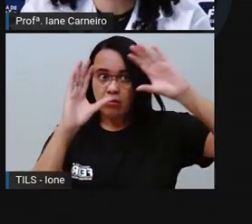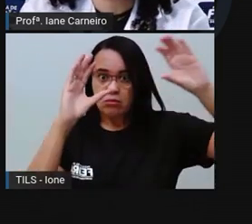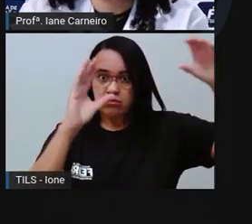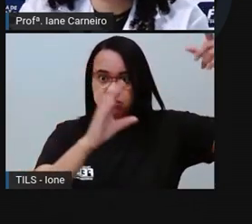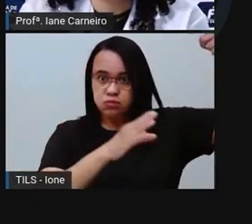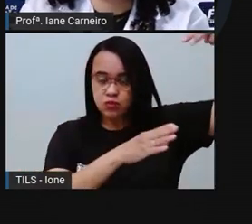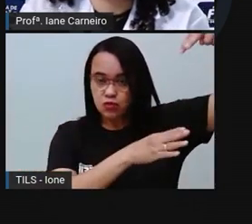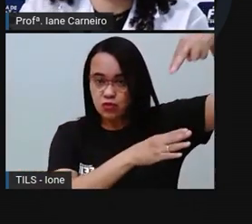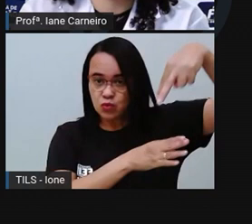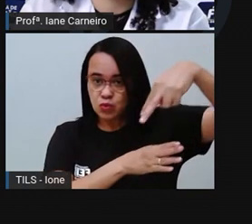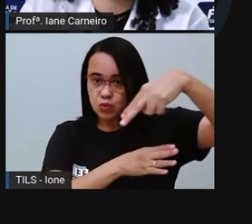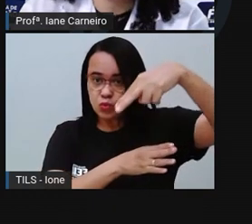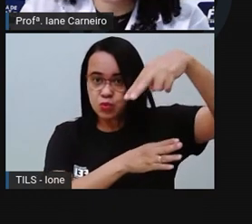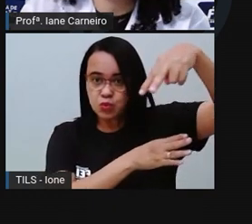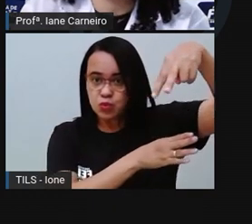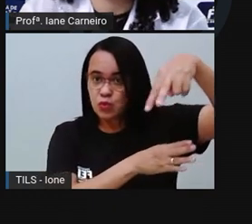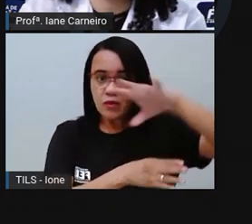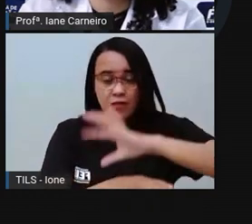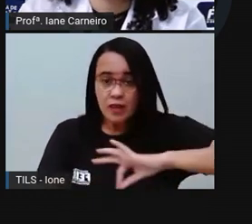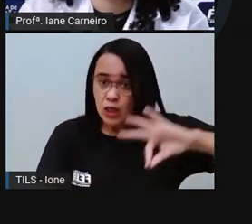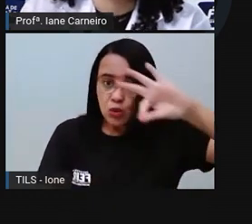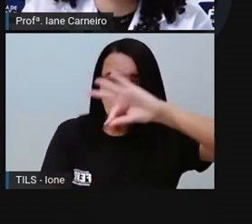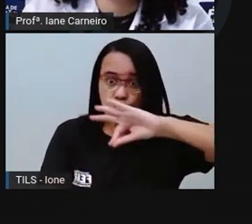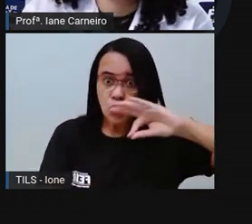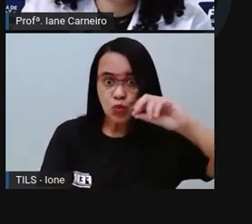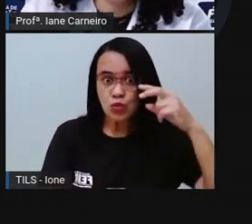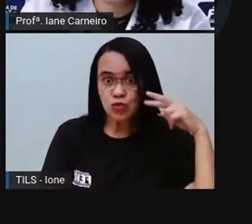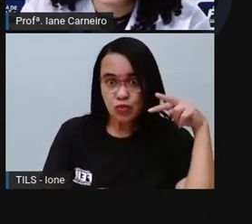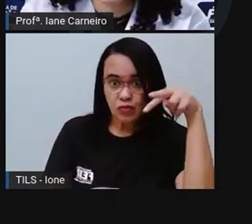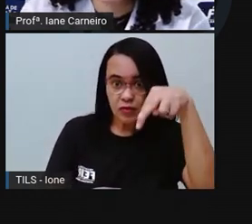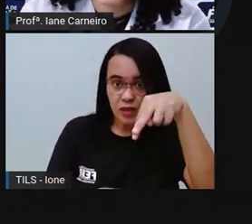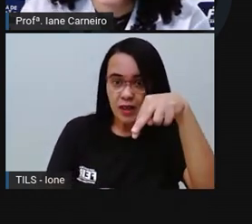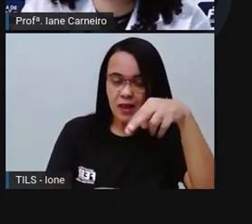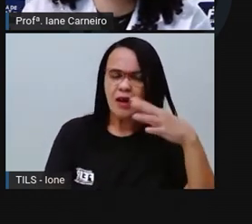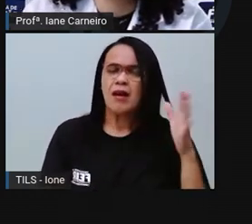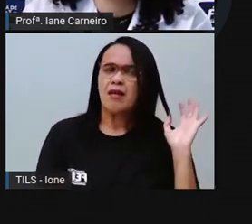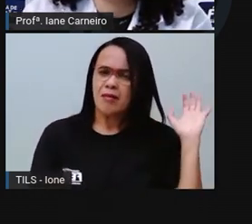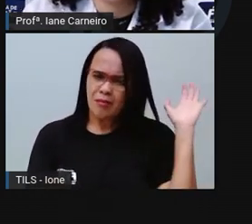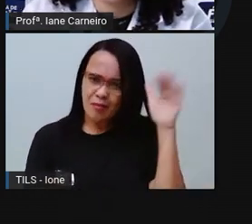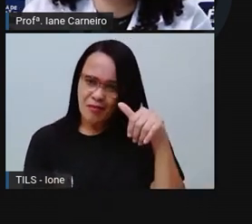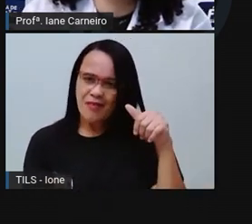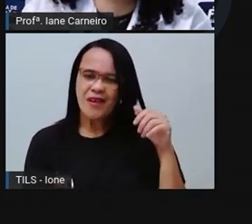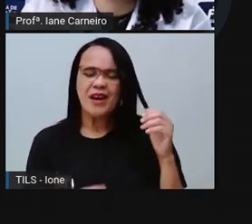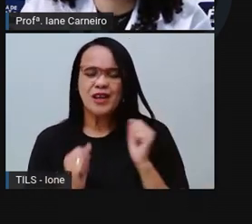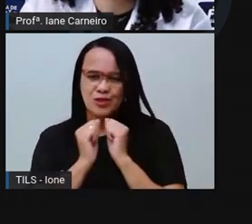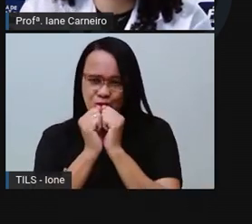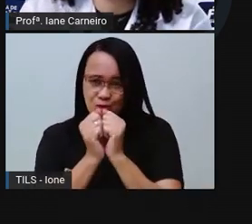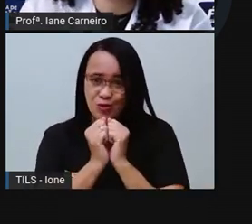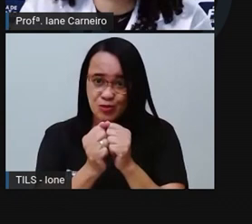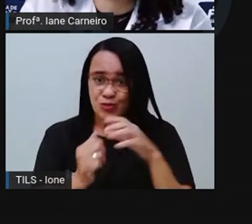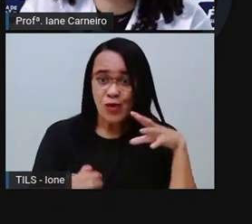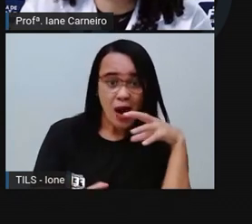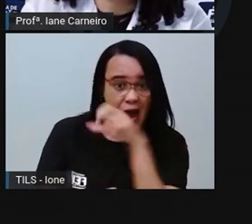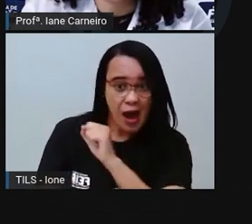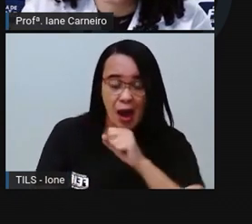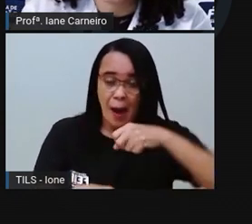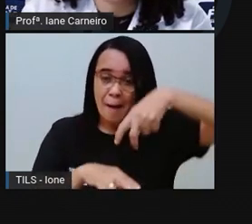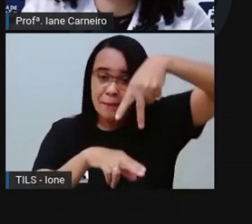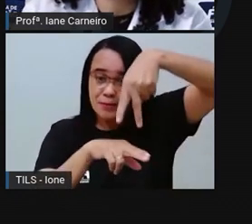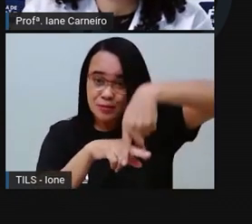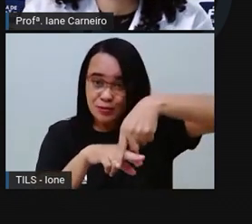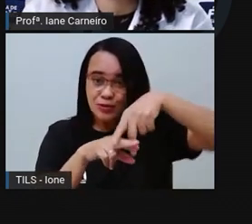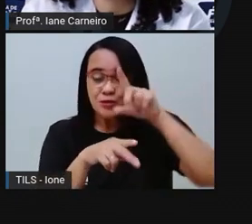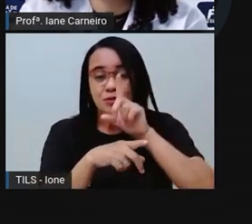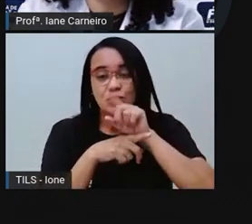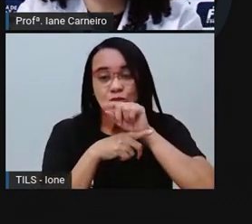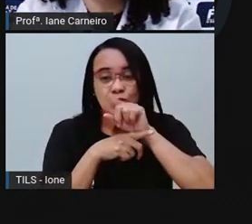É claro que pode, venha! Mais que depressa, a Centopeia subiu nas costas da Andorinha,